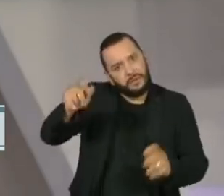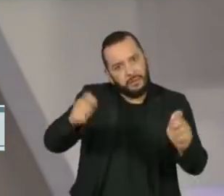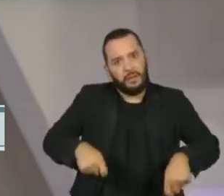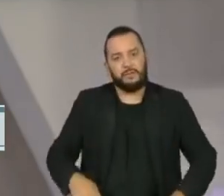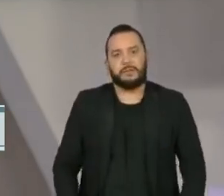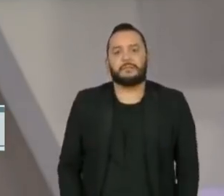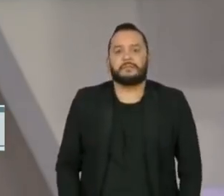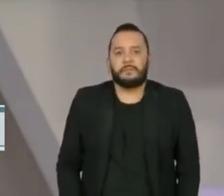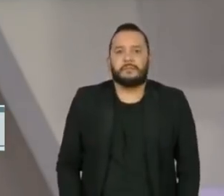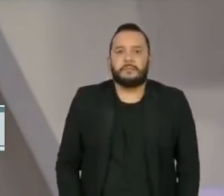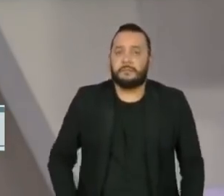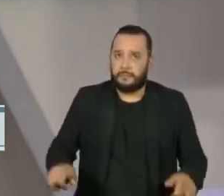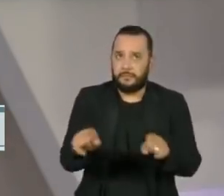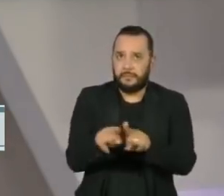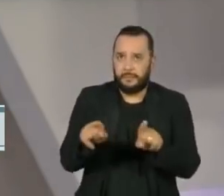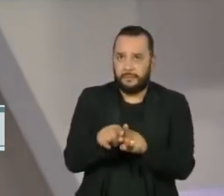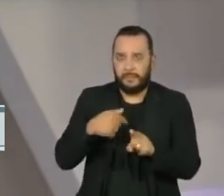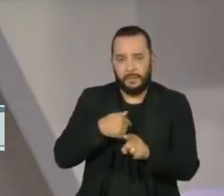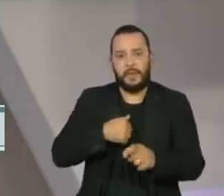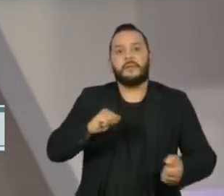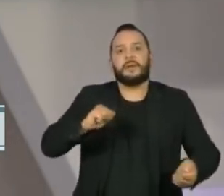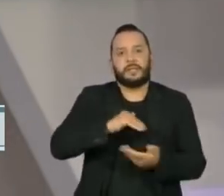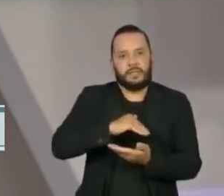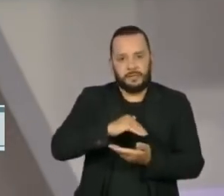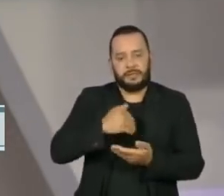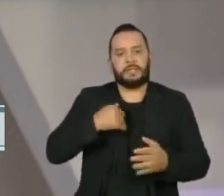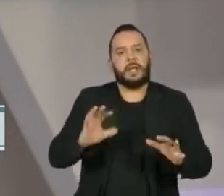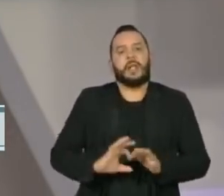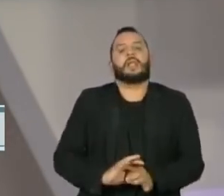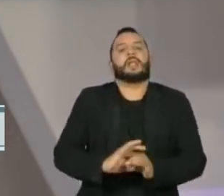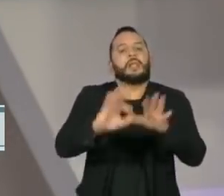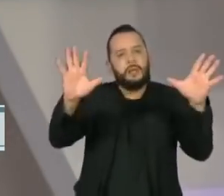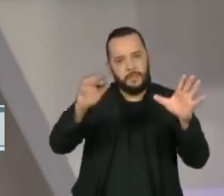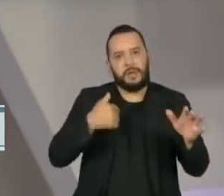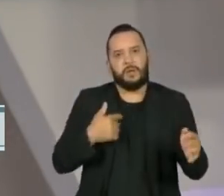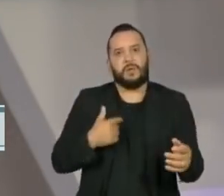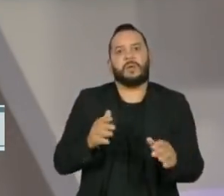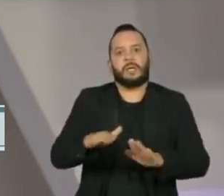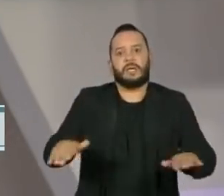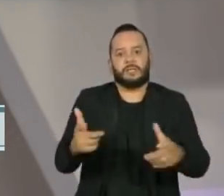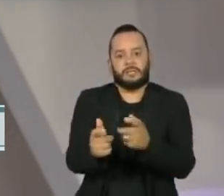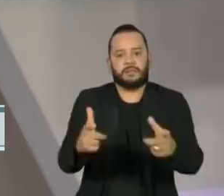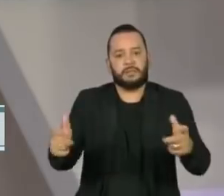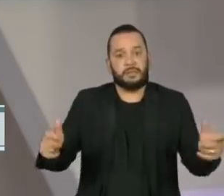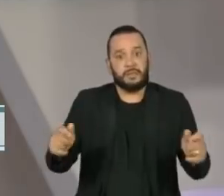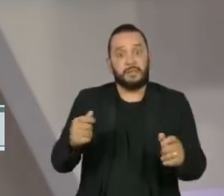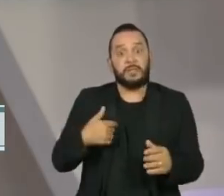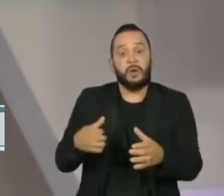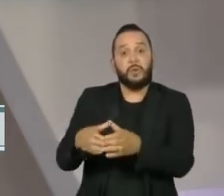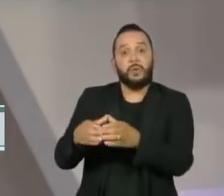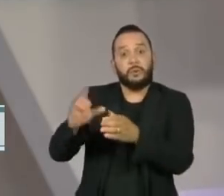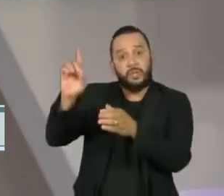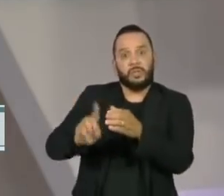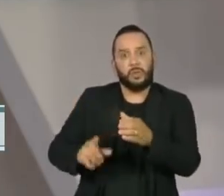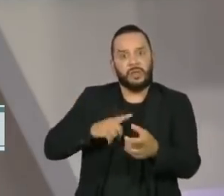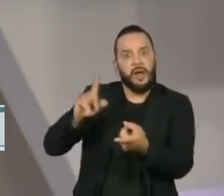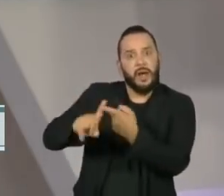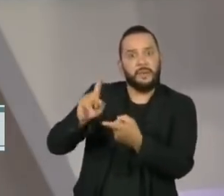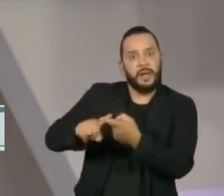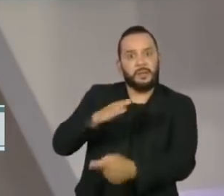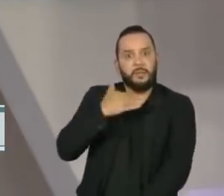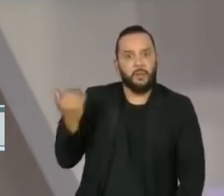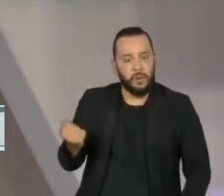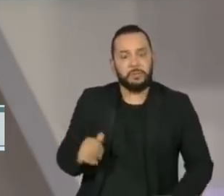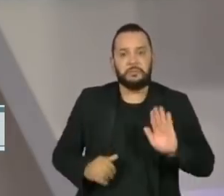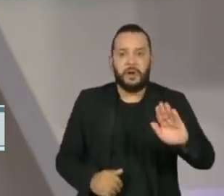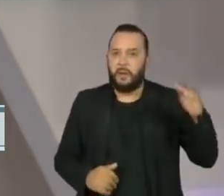Ao anunciar a aprovação da vacina para crianças, a direção da Anvisa relatou ter sofrido ameaças de morte. Mesmo assim,